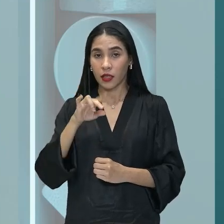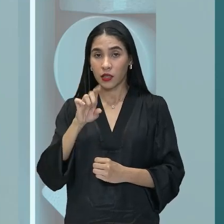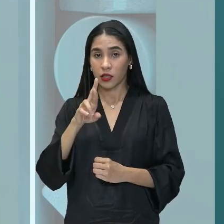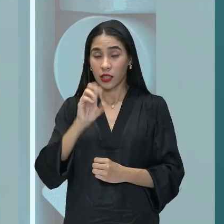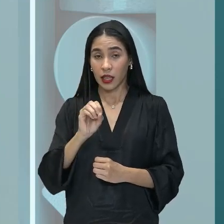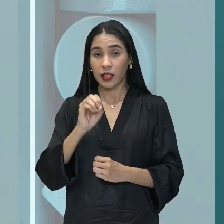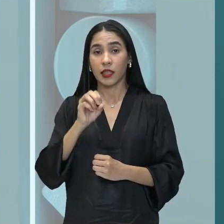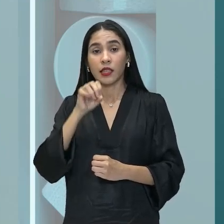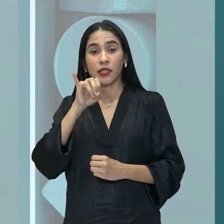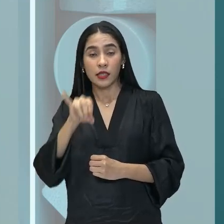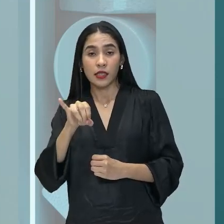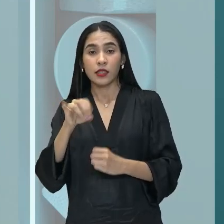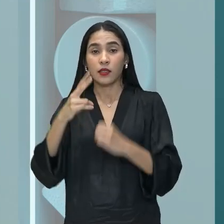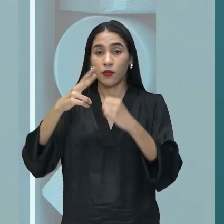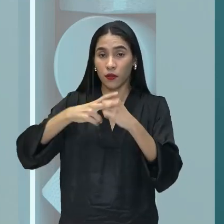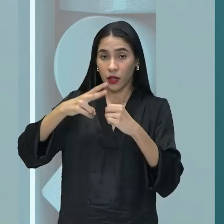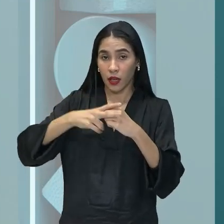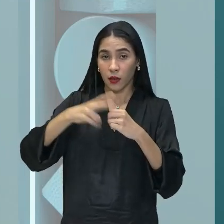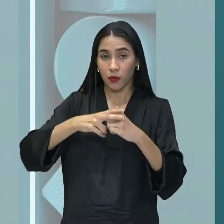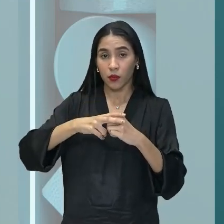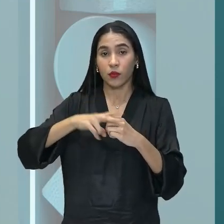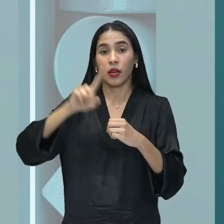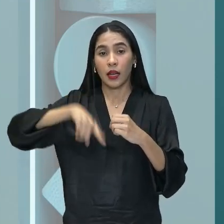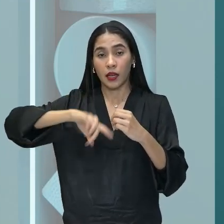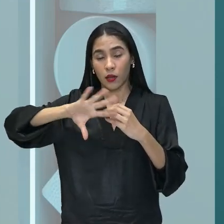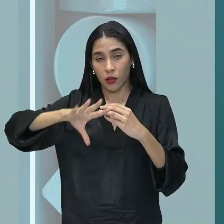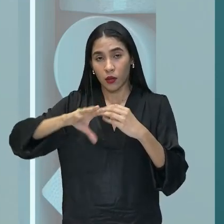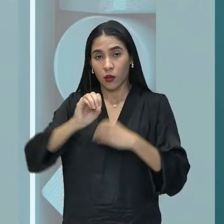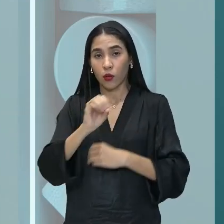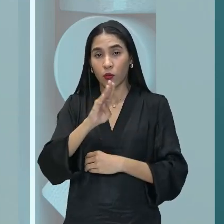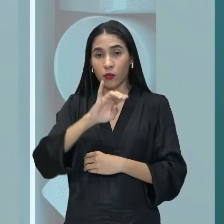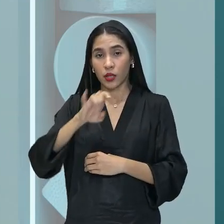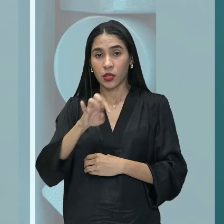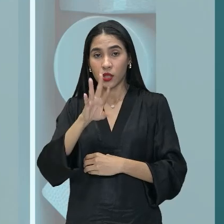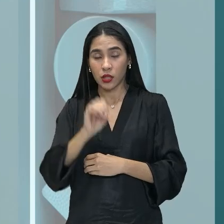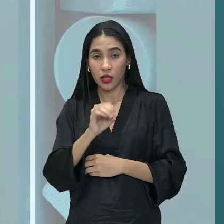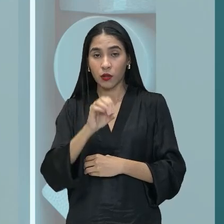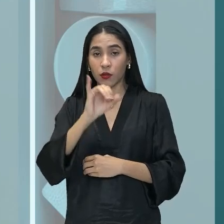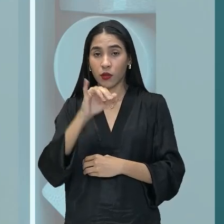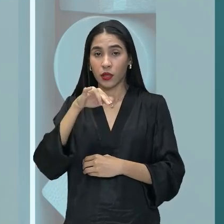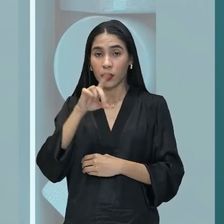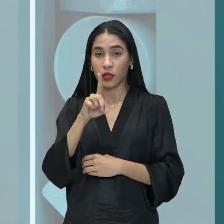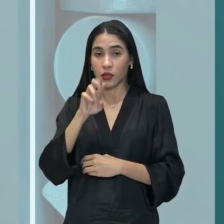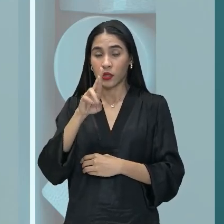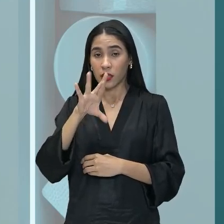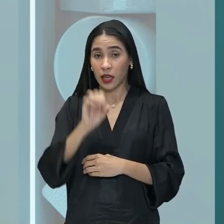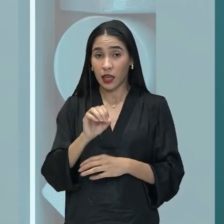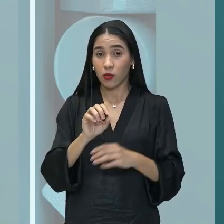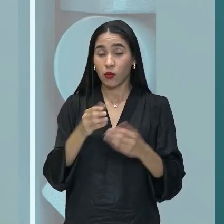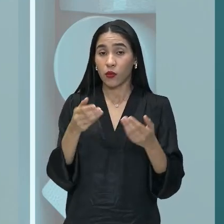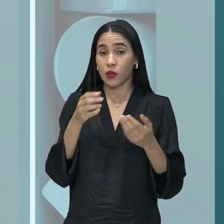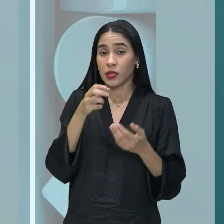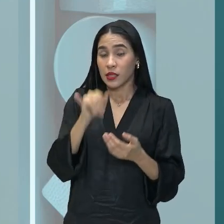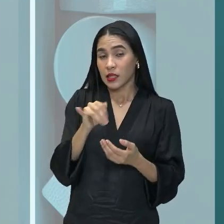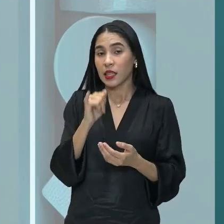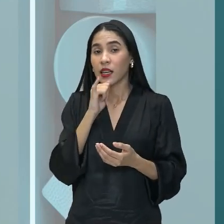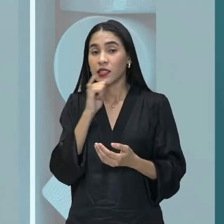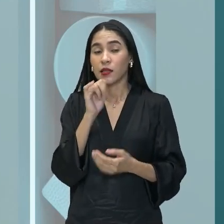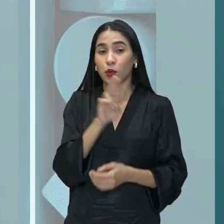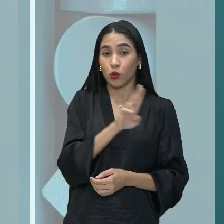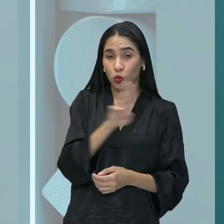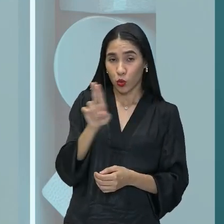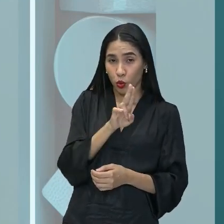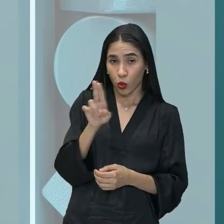verbo, então o complemento é verbal, é um objeto indireto. Agora, se o termo for um nome, como nós vimos lá na palavra medo,